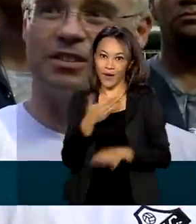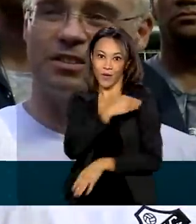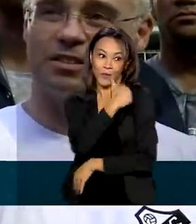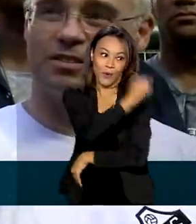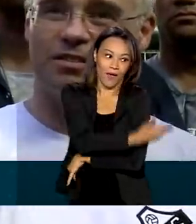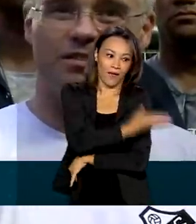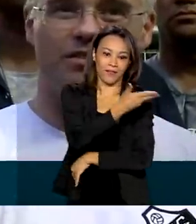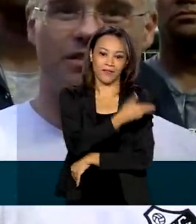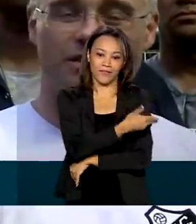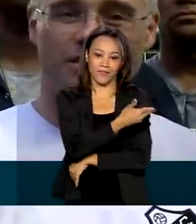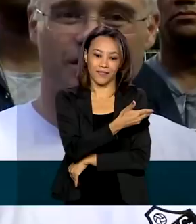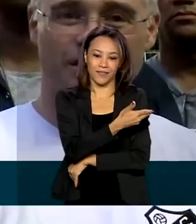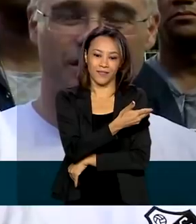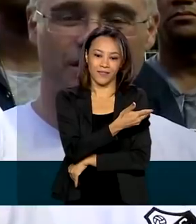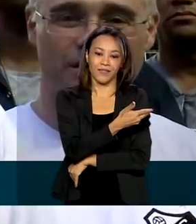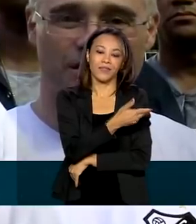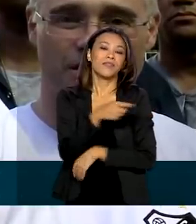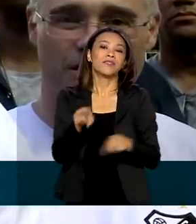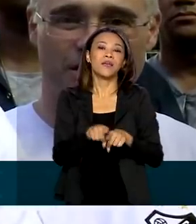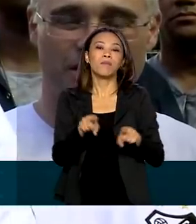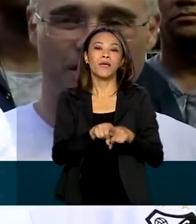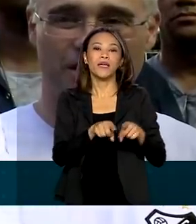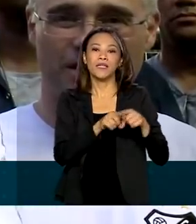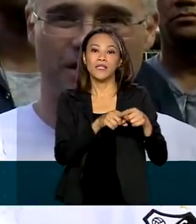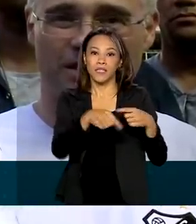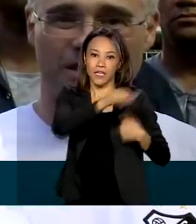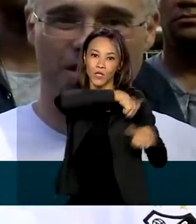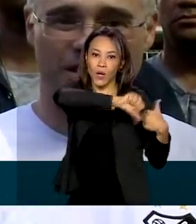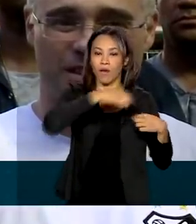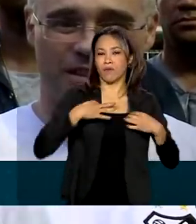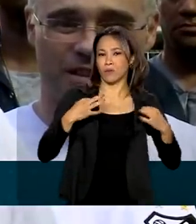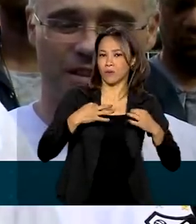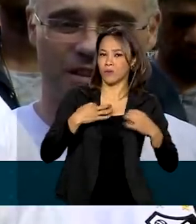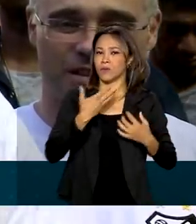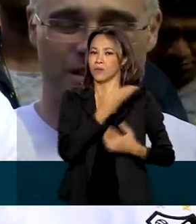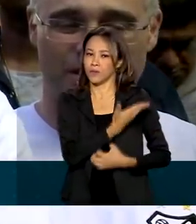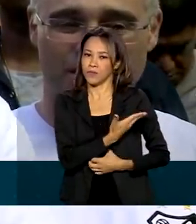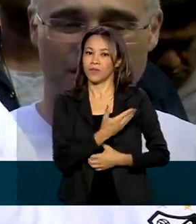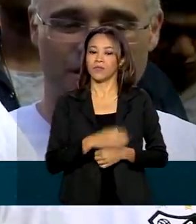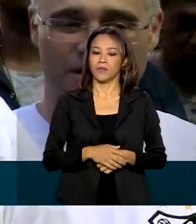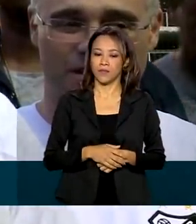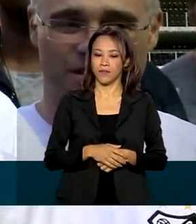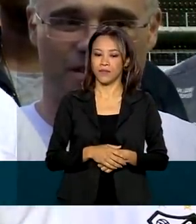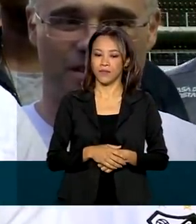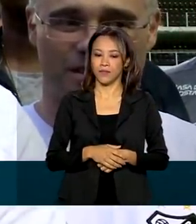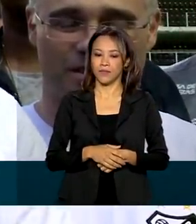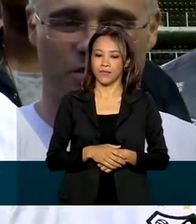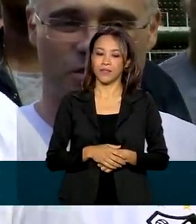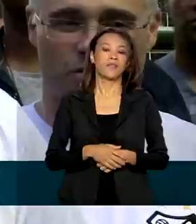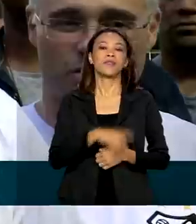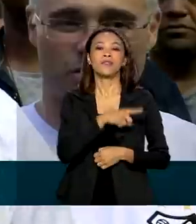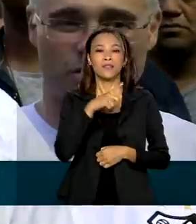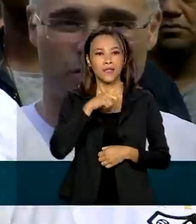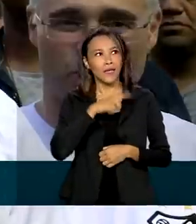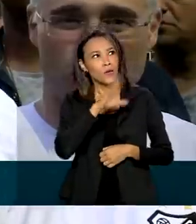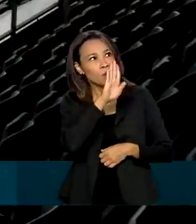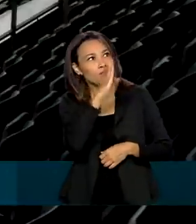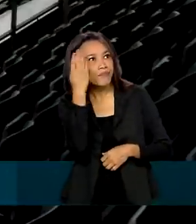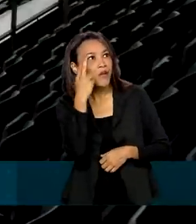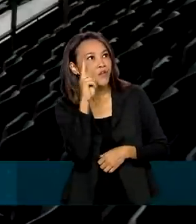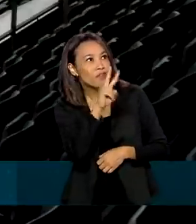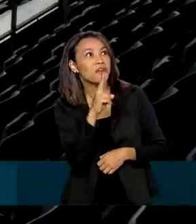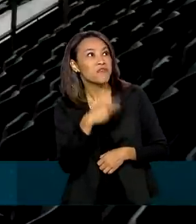camarim onde ele se trocava ali, está lá o camarim dele, armário dele, fiquei muito feliz.